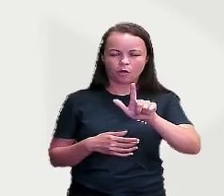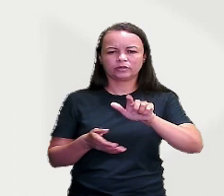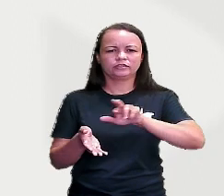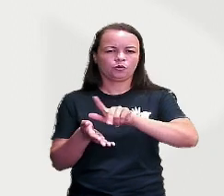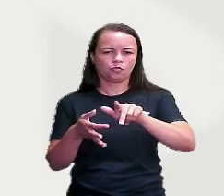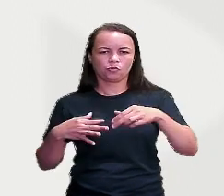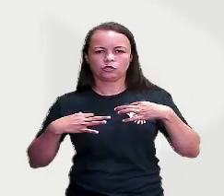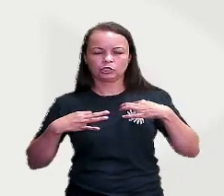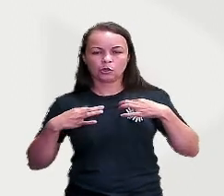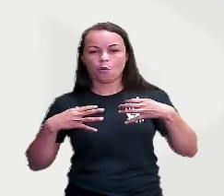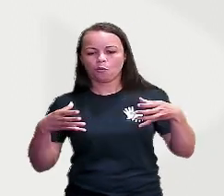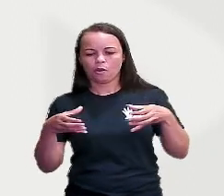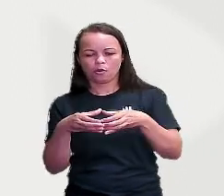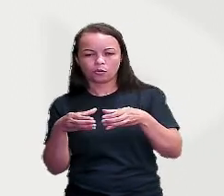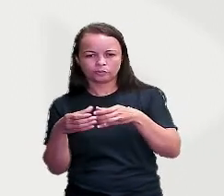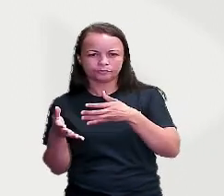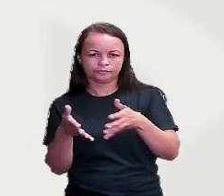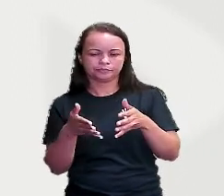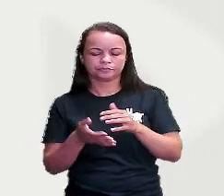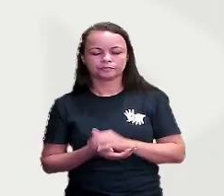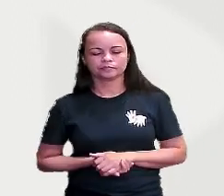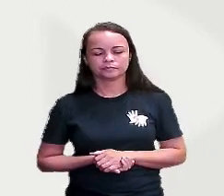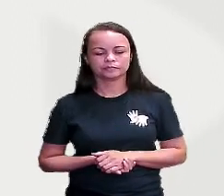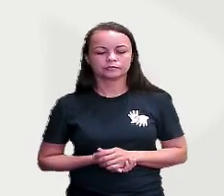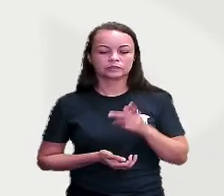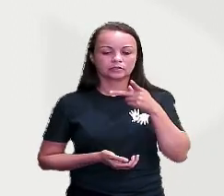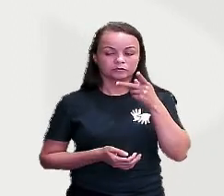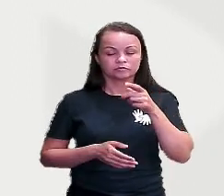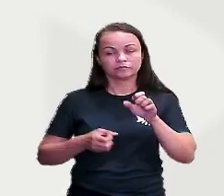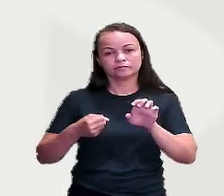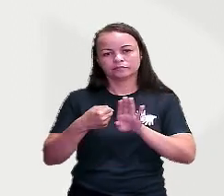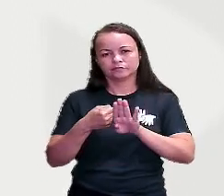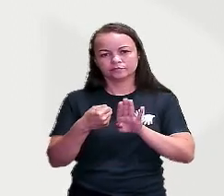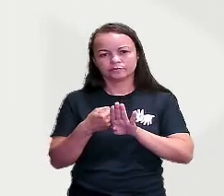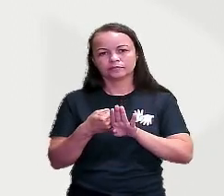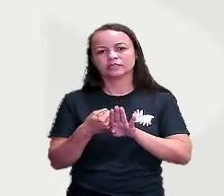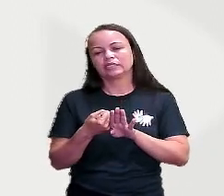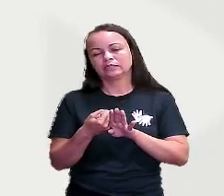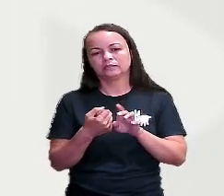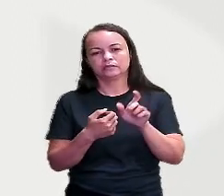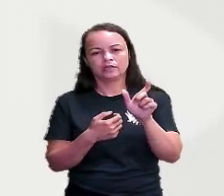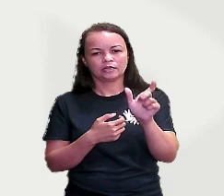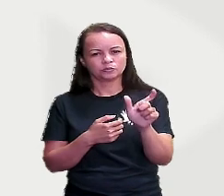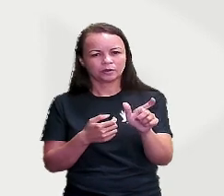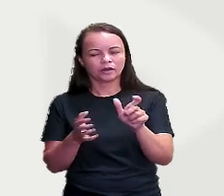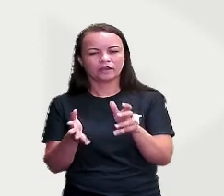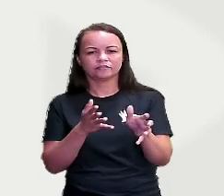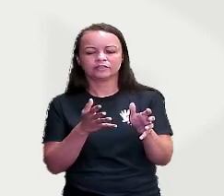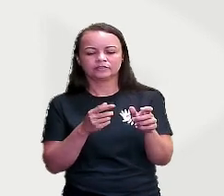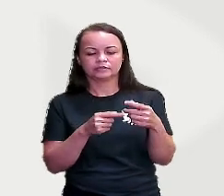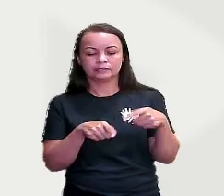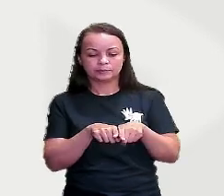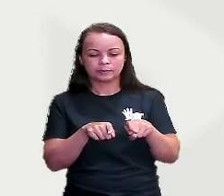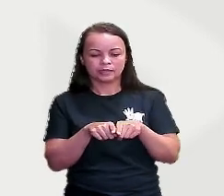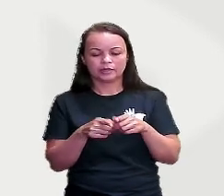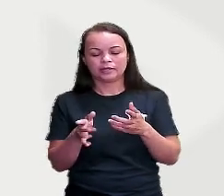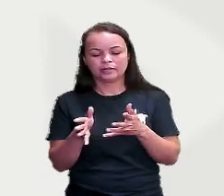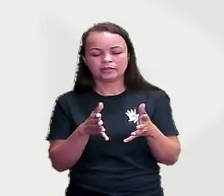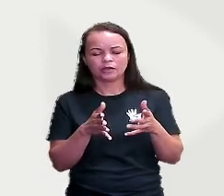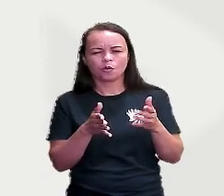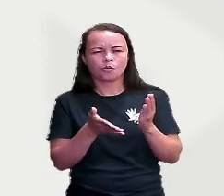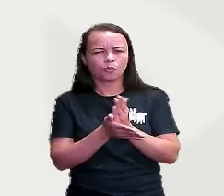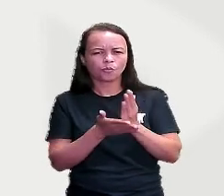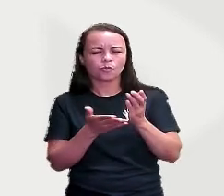Temos também, quando a gente fala de substantivo, temos também as palavras substantivadas. Então, algumas palavras de